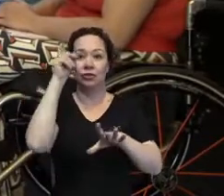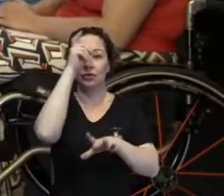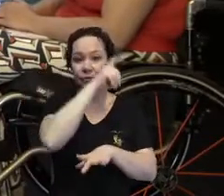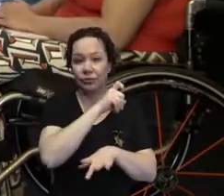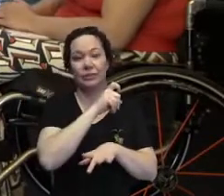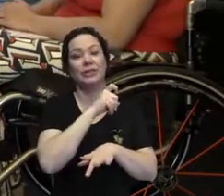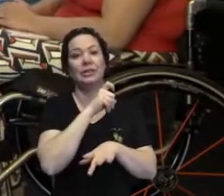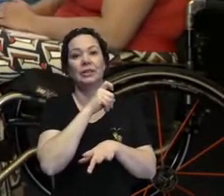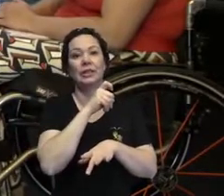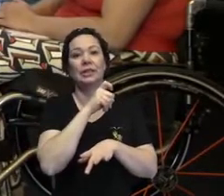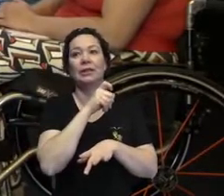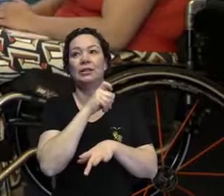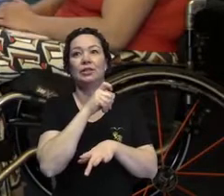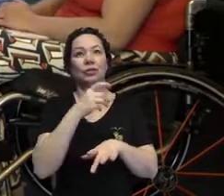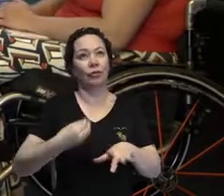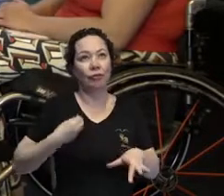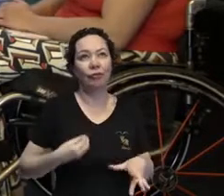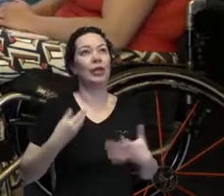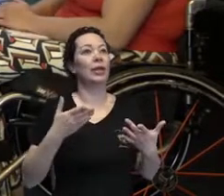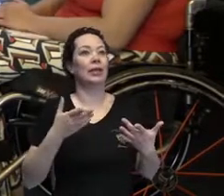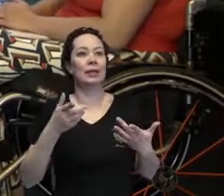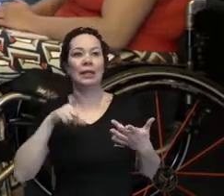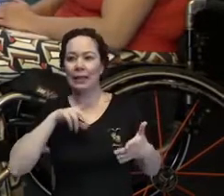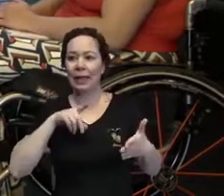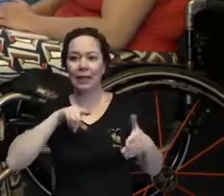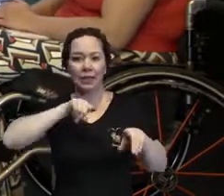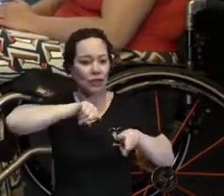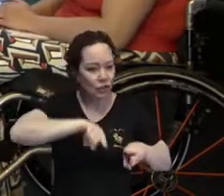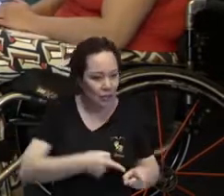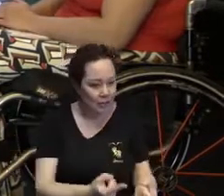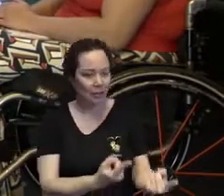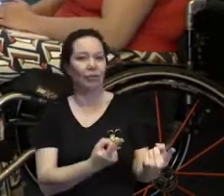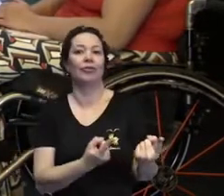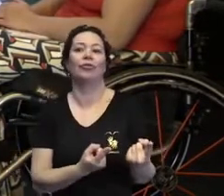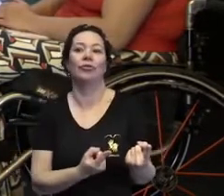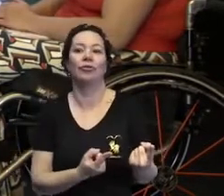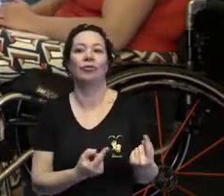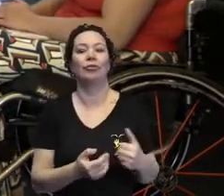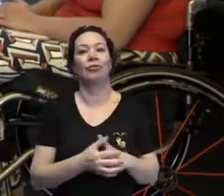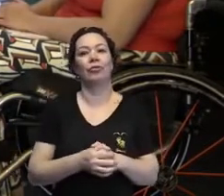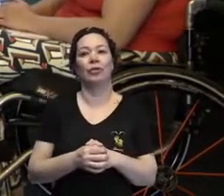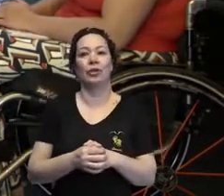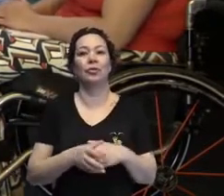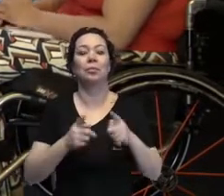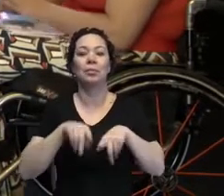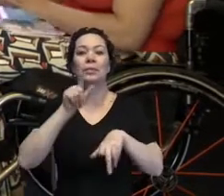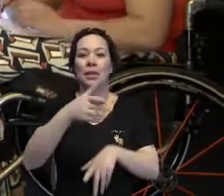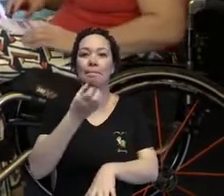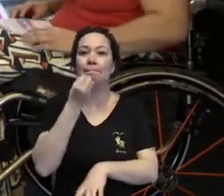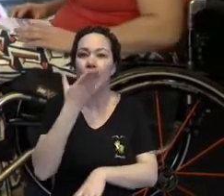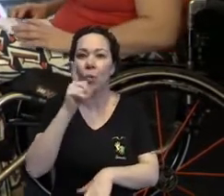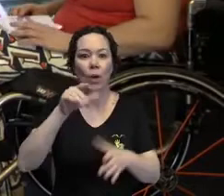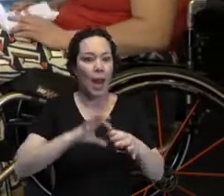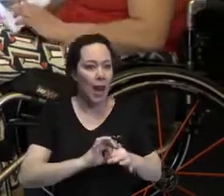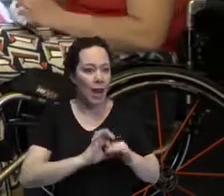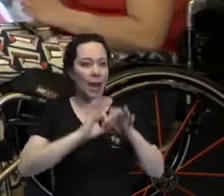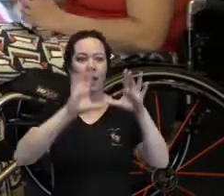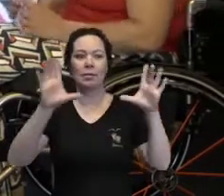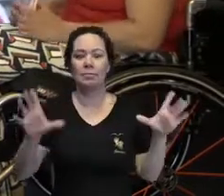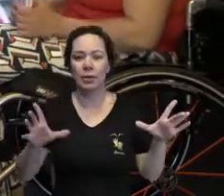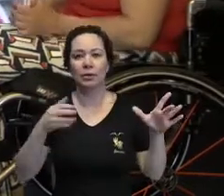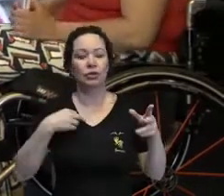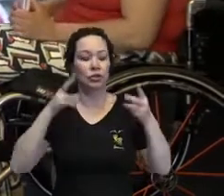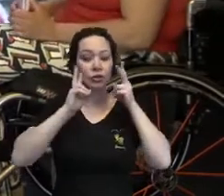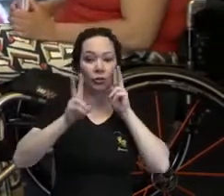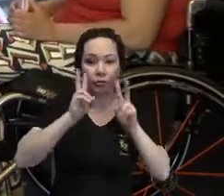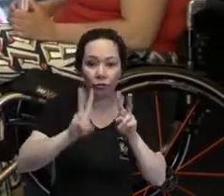vários aspectos, ela é desafiadora, mas, assim, é muito bom, é muito libertador a gente ver